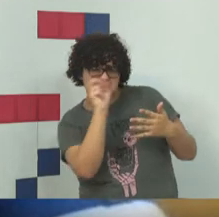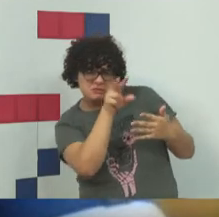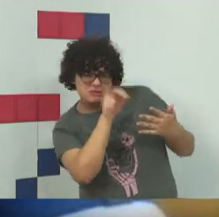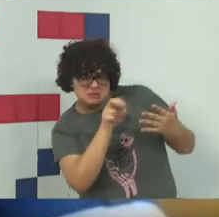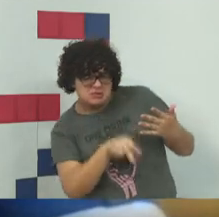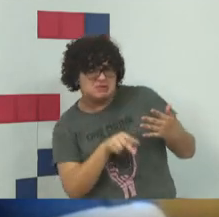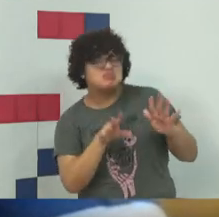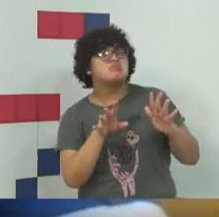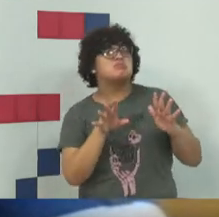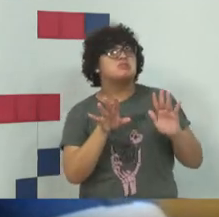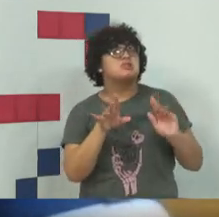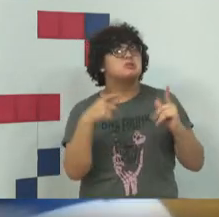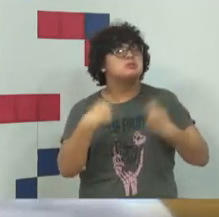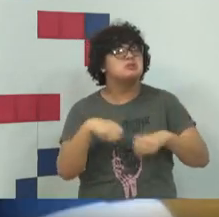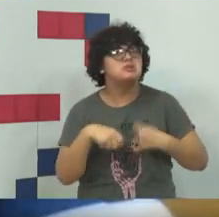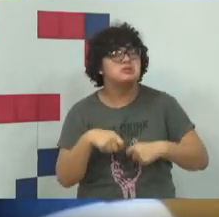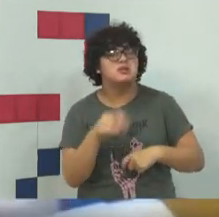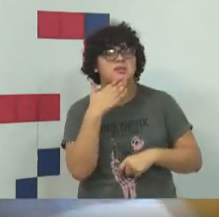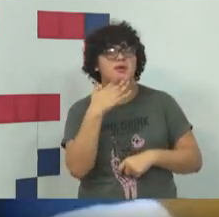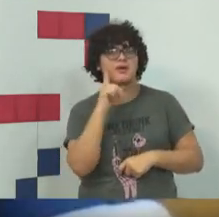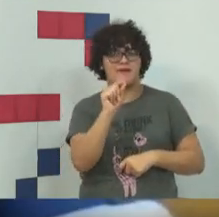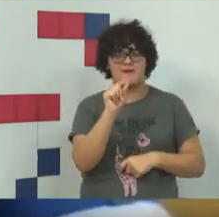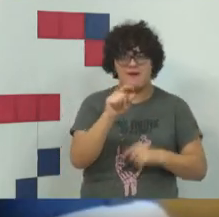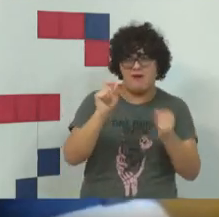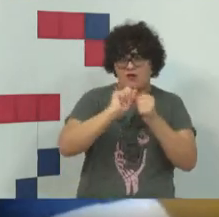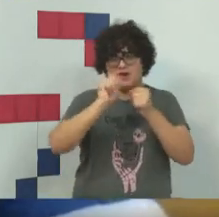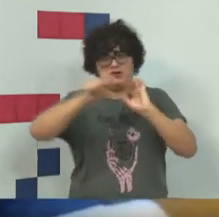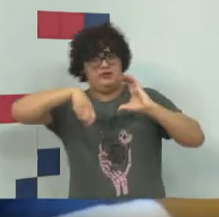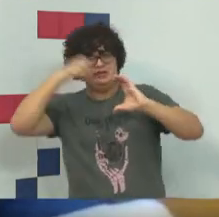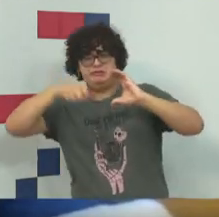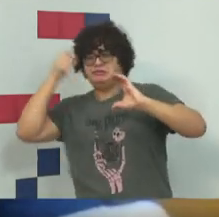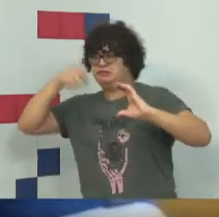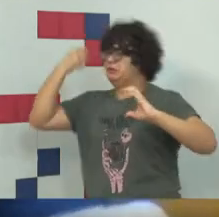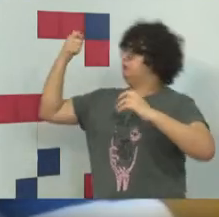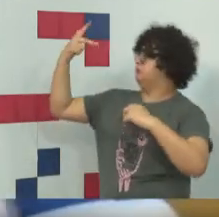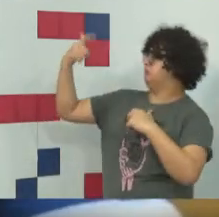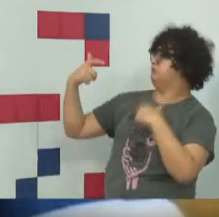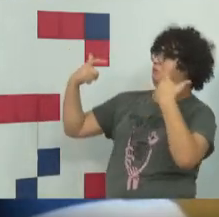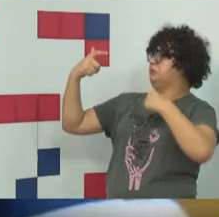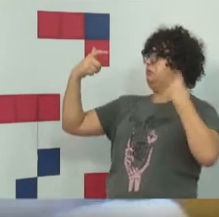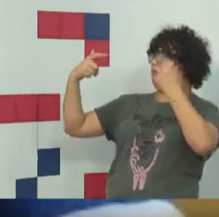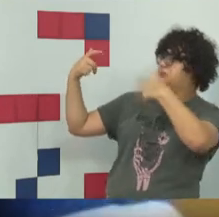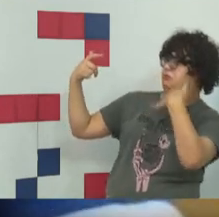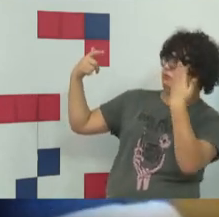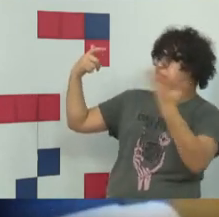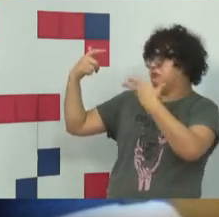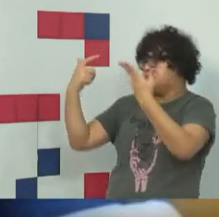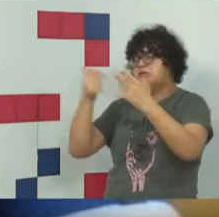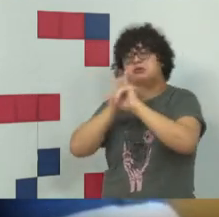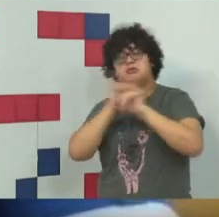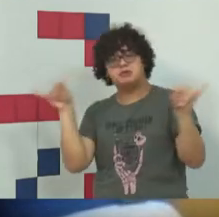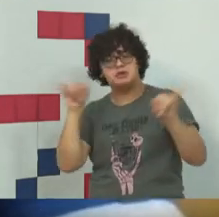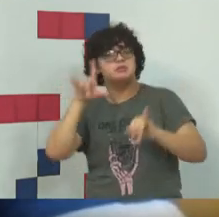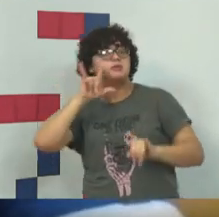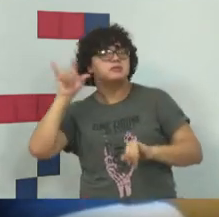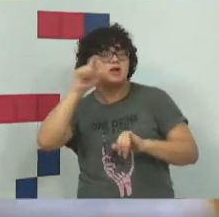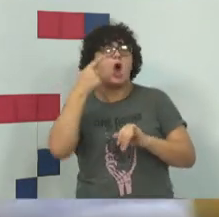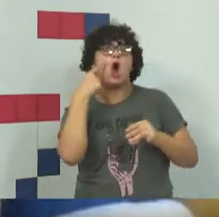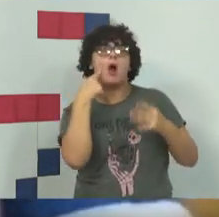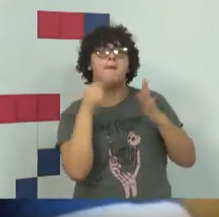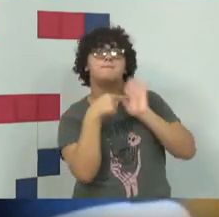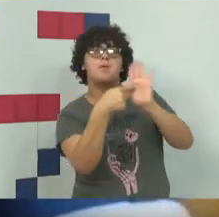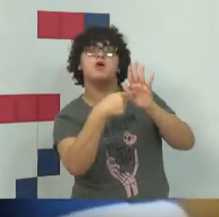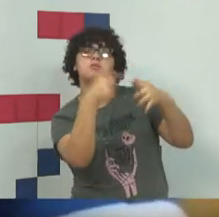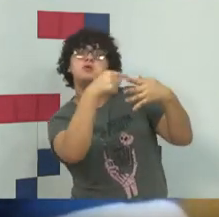a gente acaba, eu acabo fazendo vídeos, eu acabo fazendo postagens, pontuando a mentira e